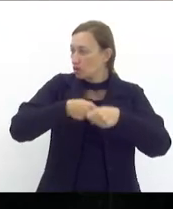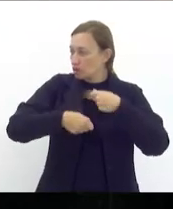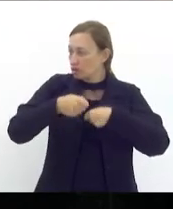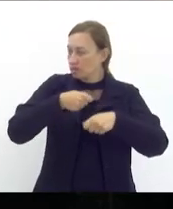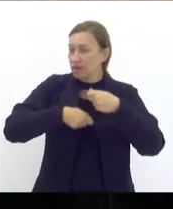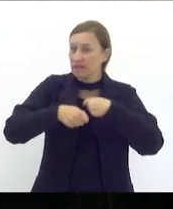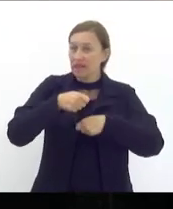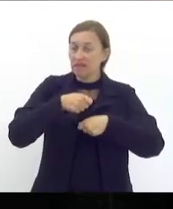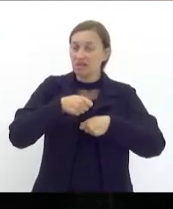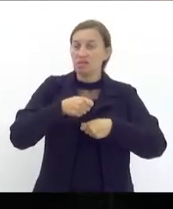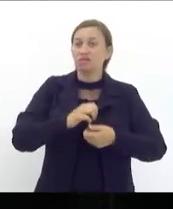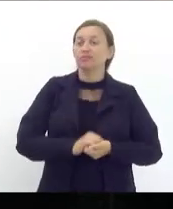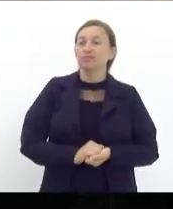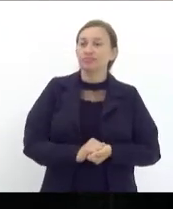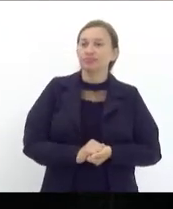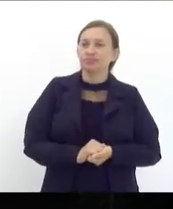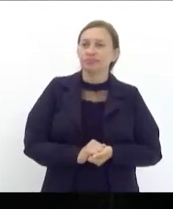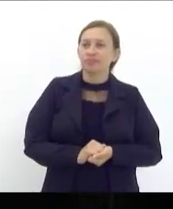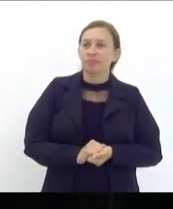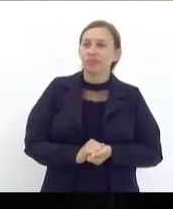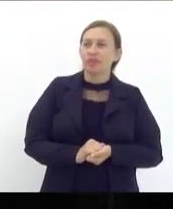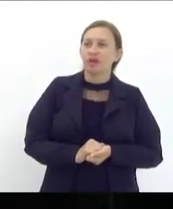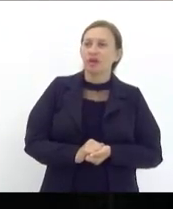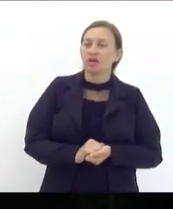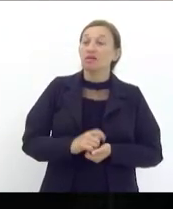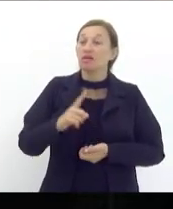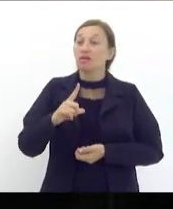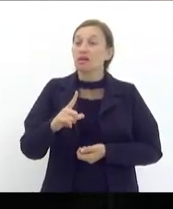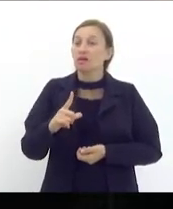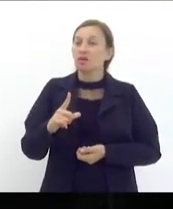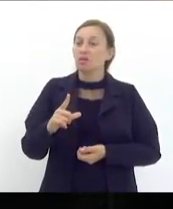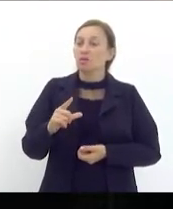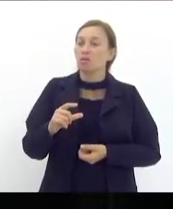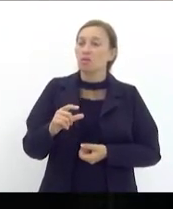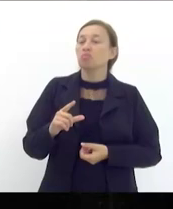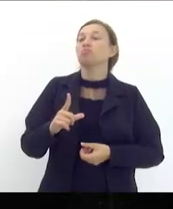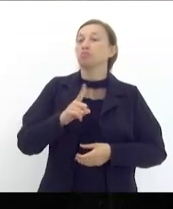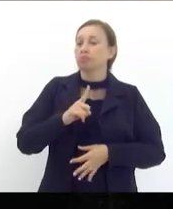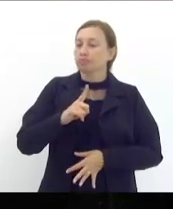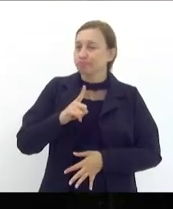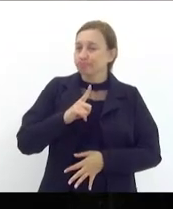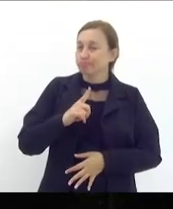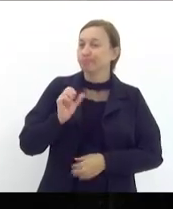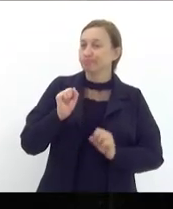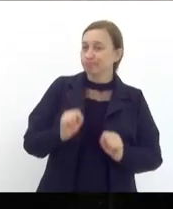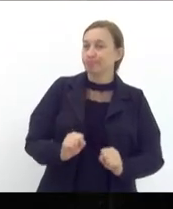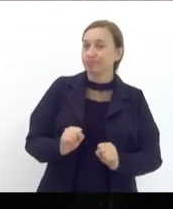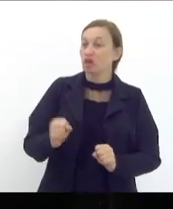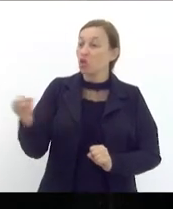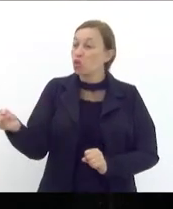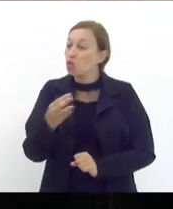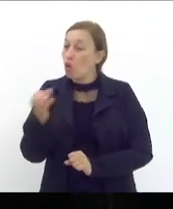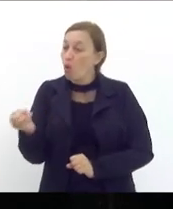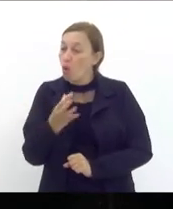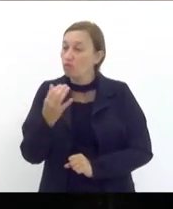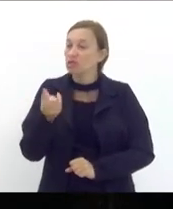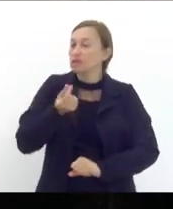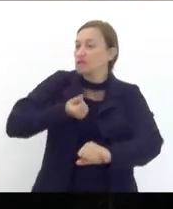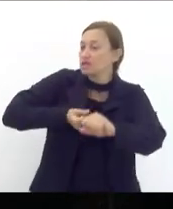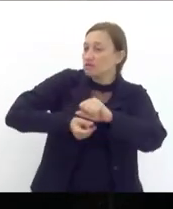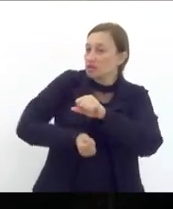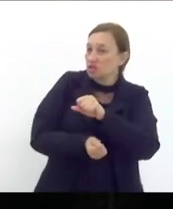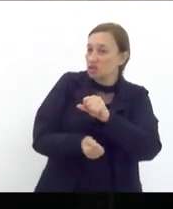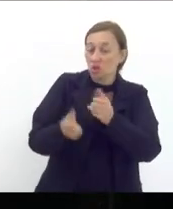induzida porque ela atrai novos investimentos ela fomenta a sua